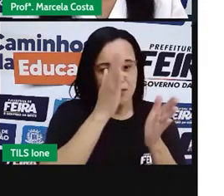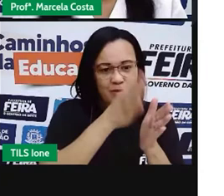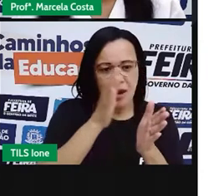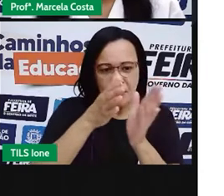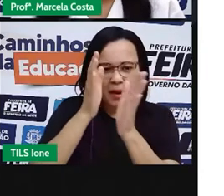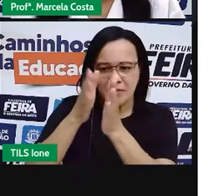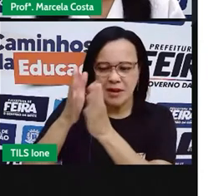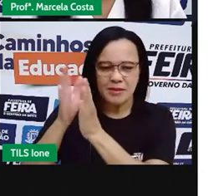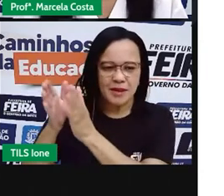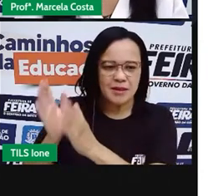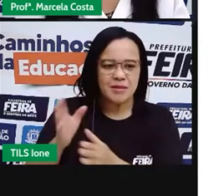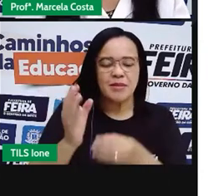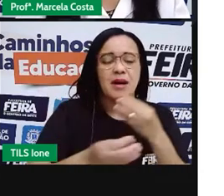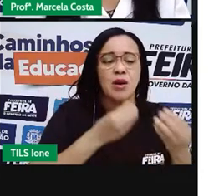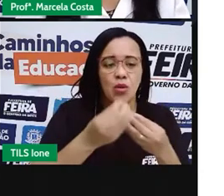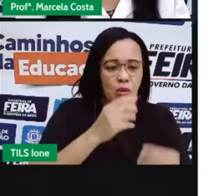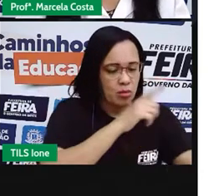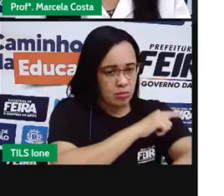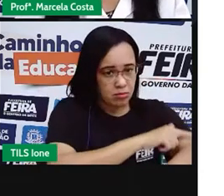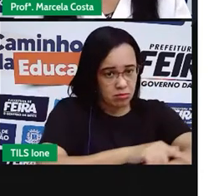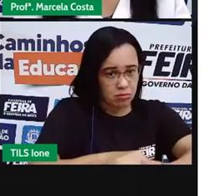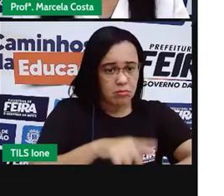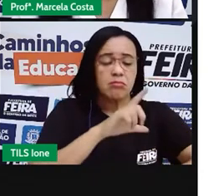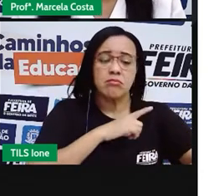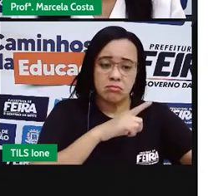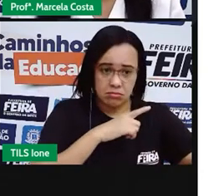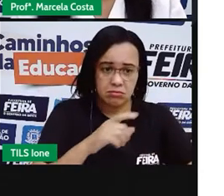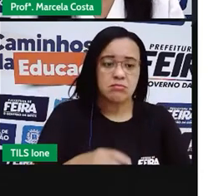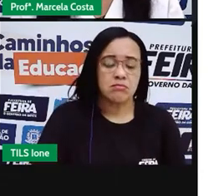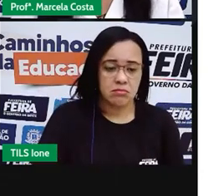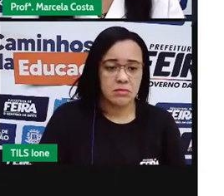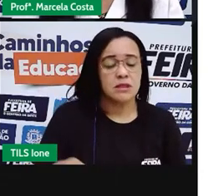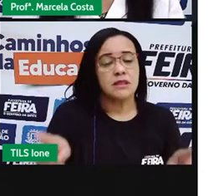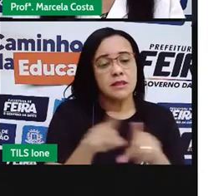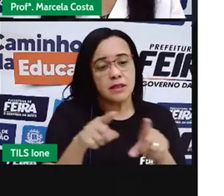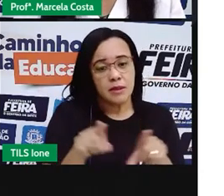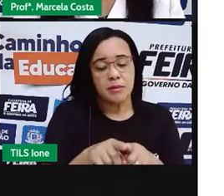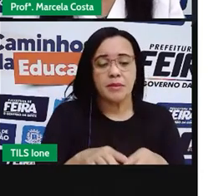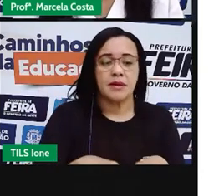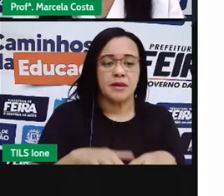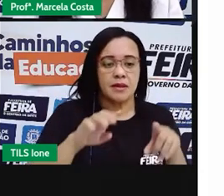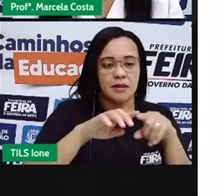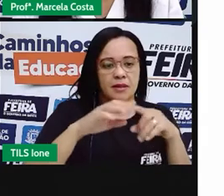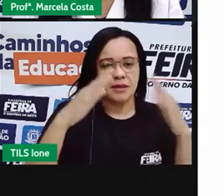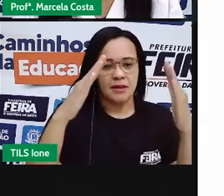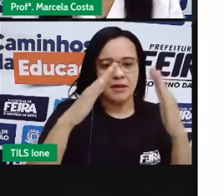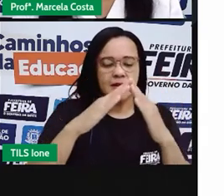E na igreja, qual é o comportamento que você deve pular?